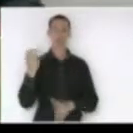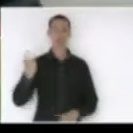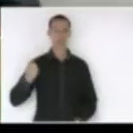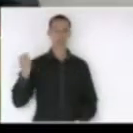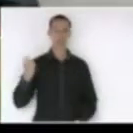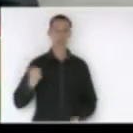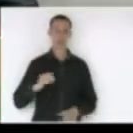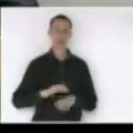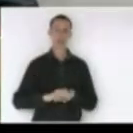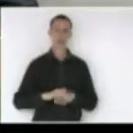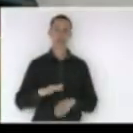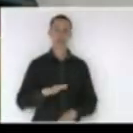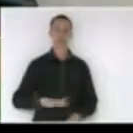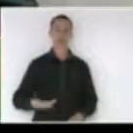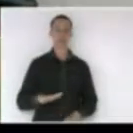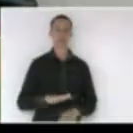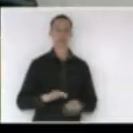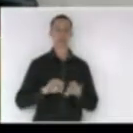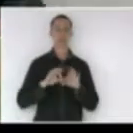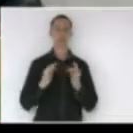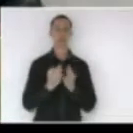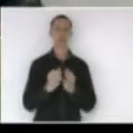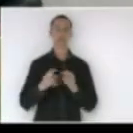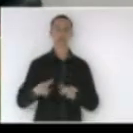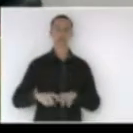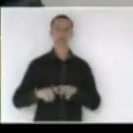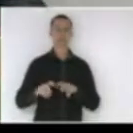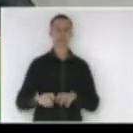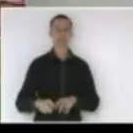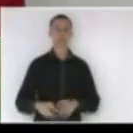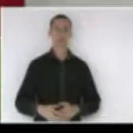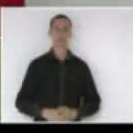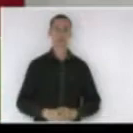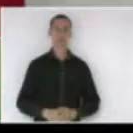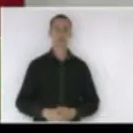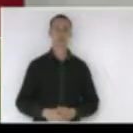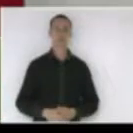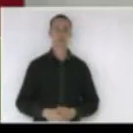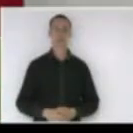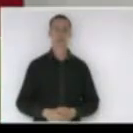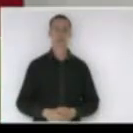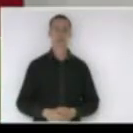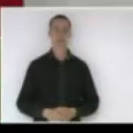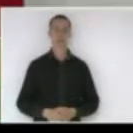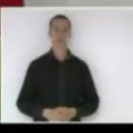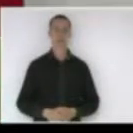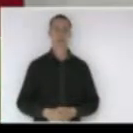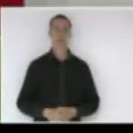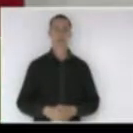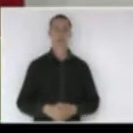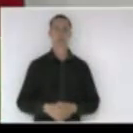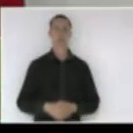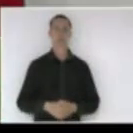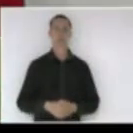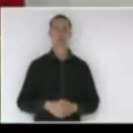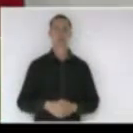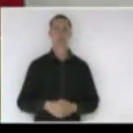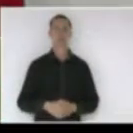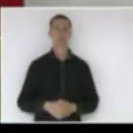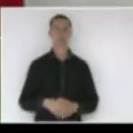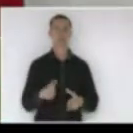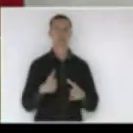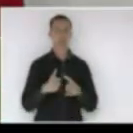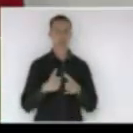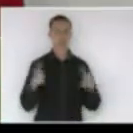nossa agricultura familiar se nós formos olhar a grande parte um